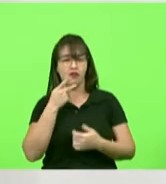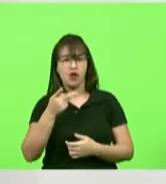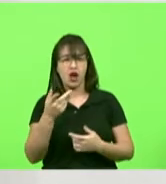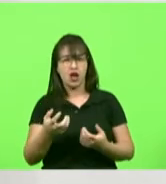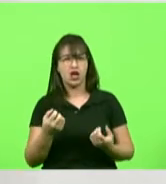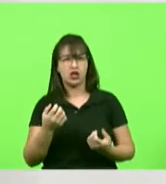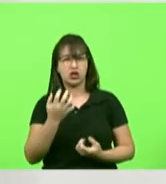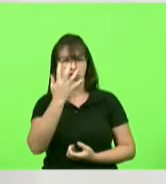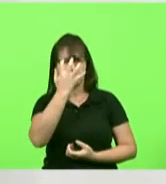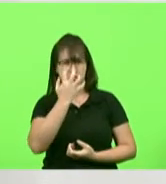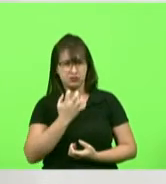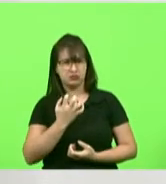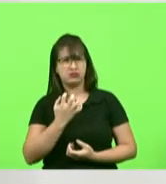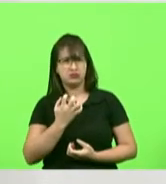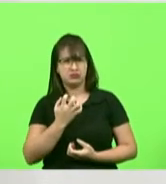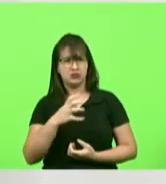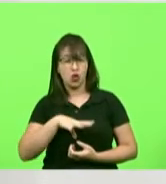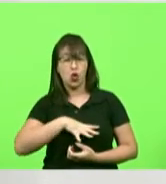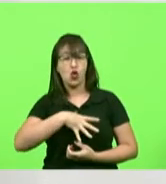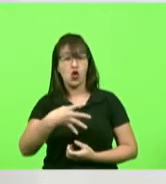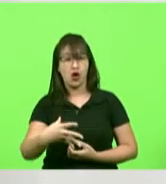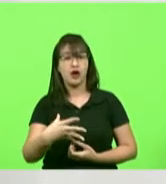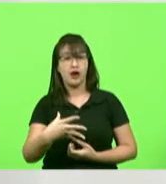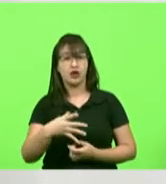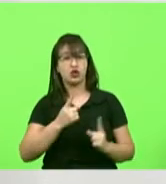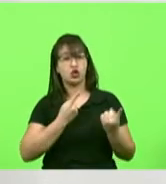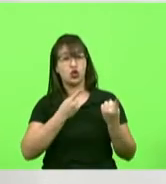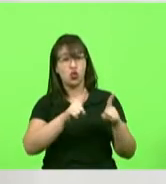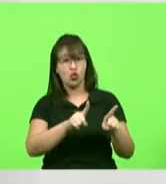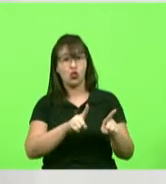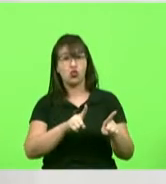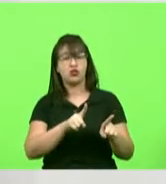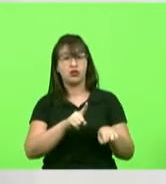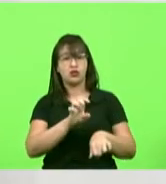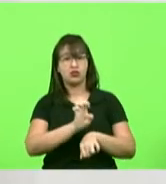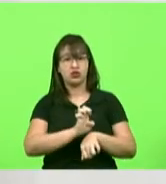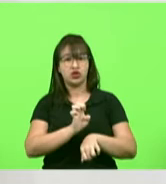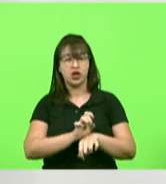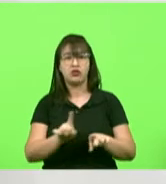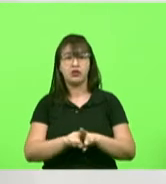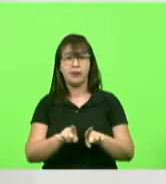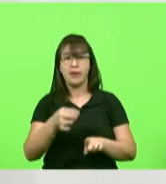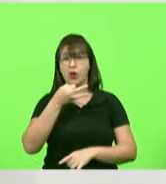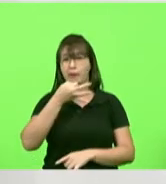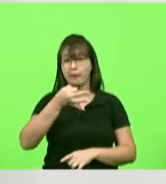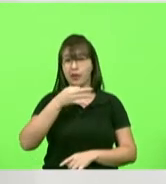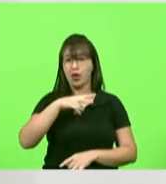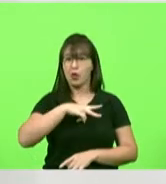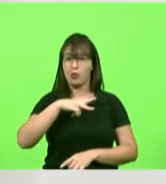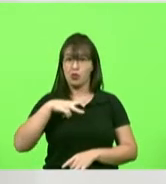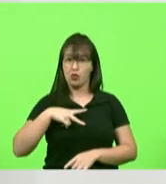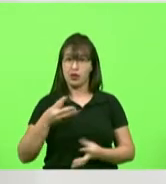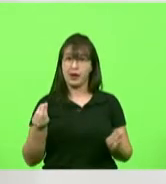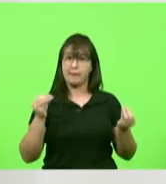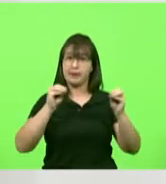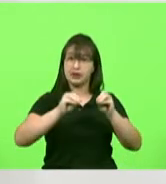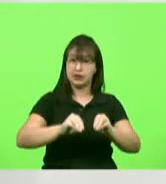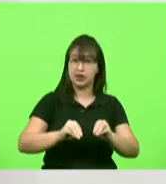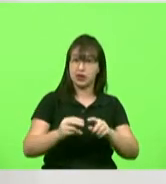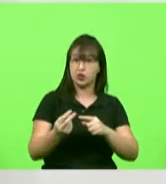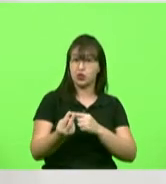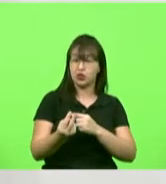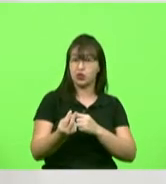encarar o establishment encarar a opinião pública e implantaram o tratamento precoce